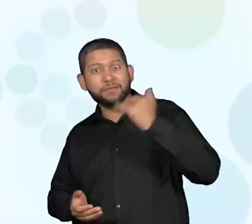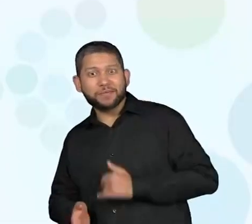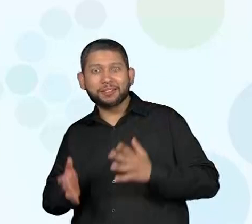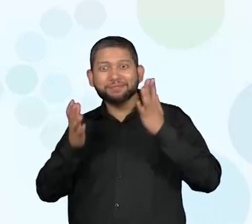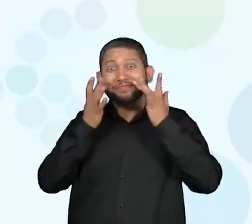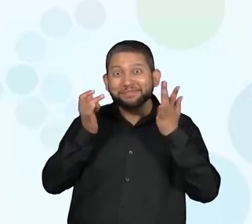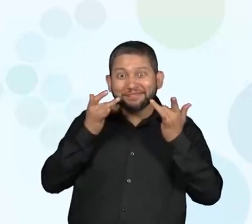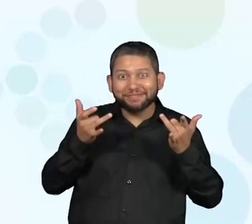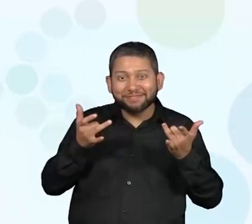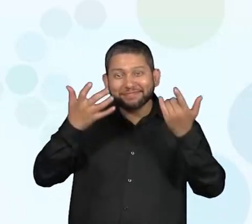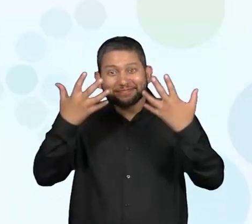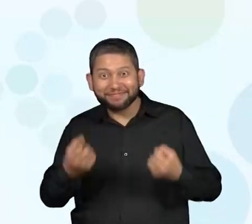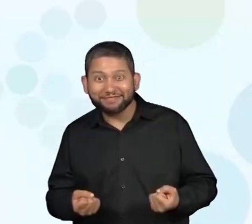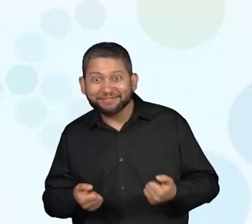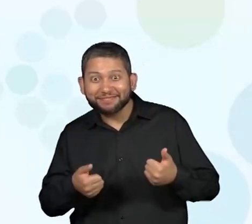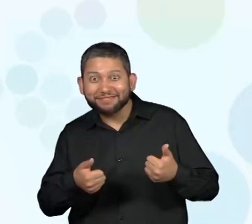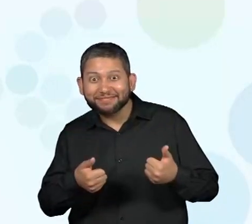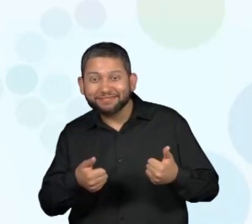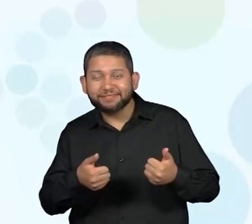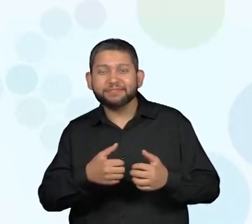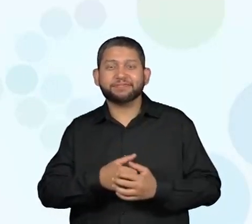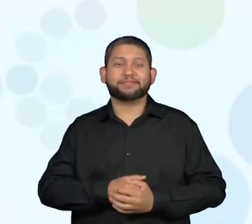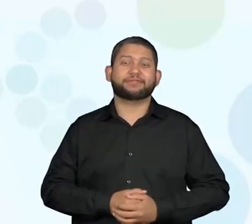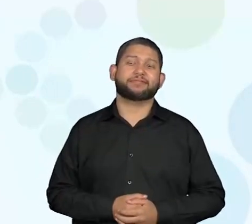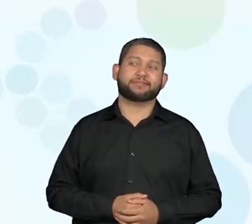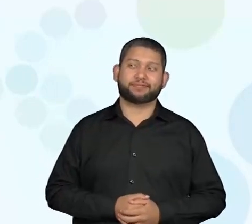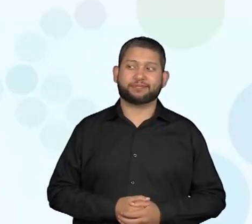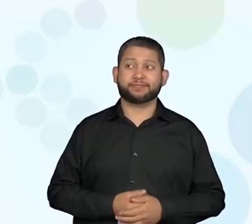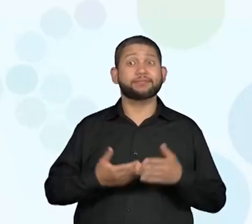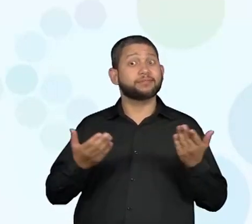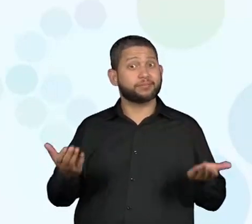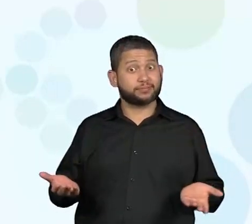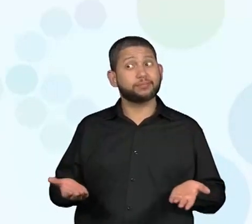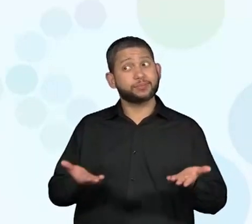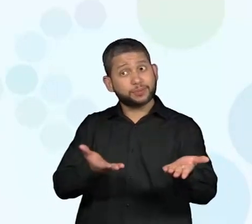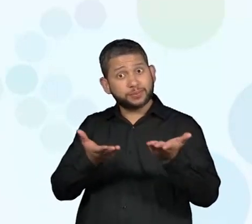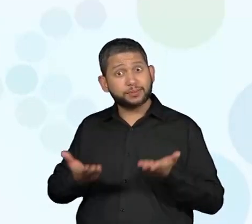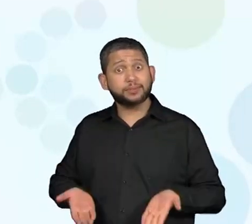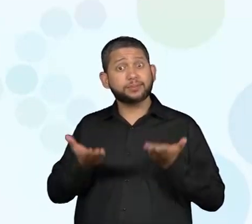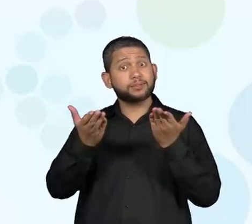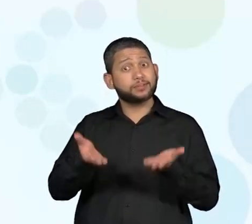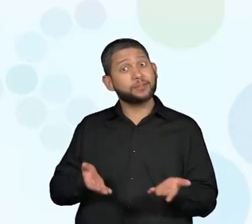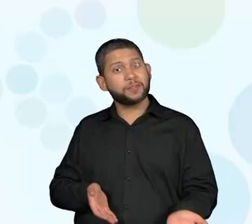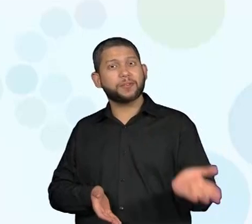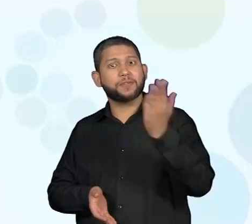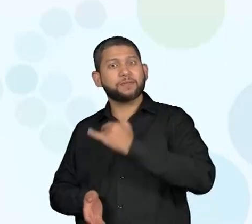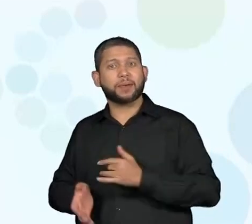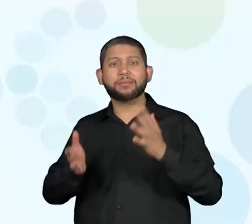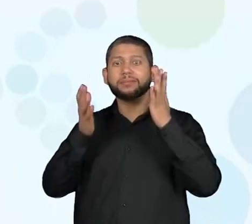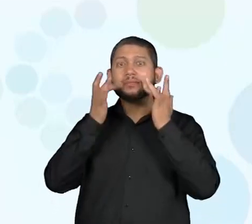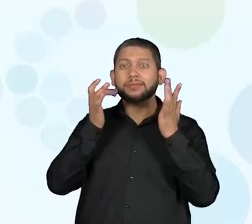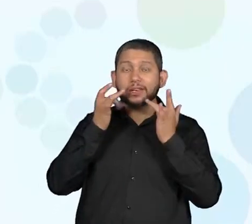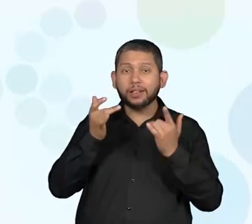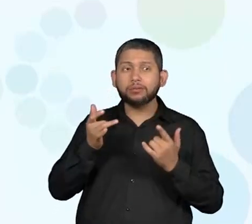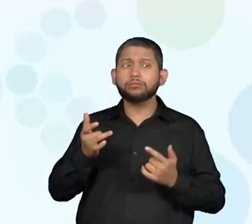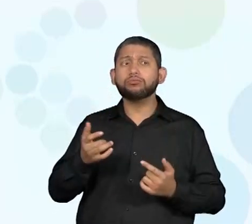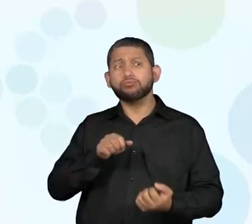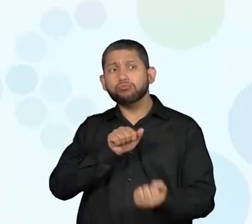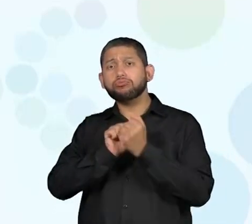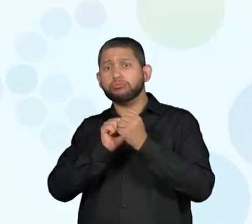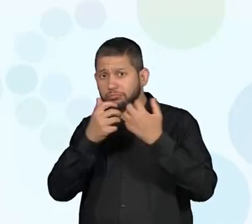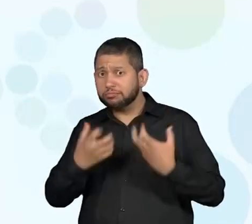Vamos fazer teatro? Um super convite aí, hein? Então, vamos fazer teatro juntinho com o professor Seba?